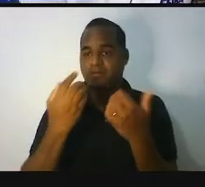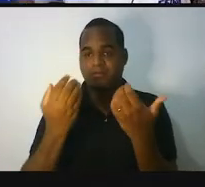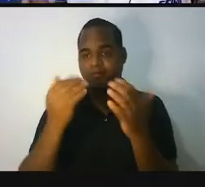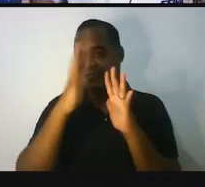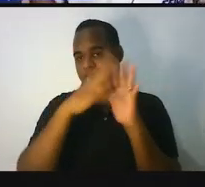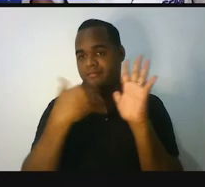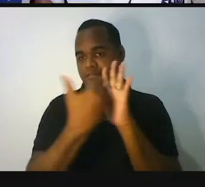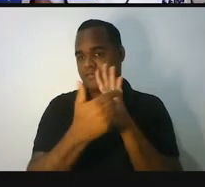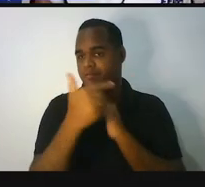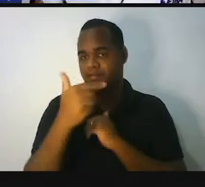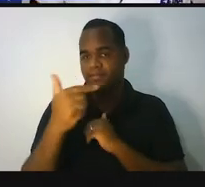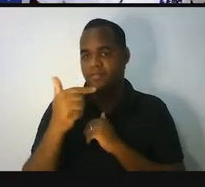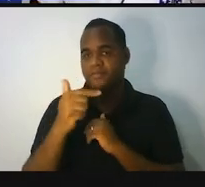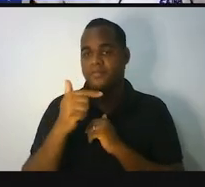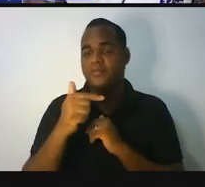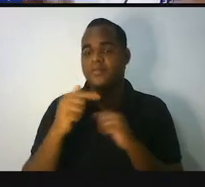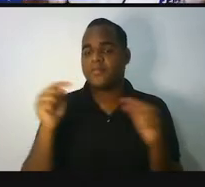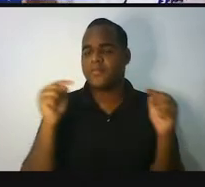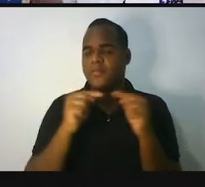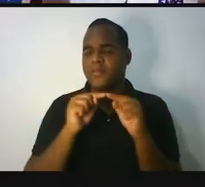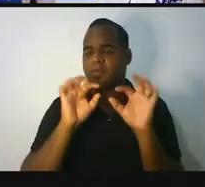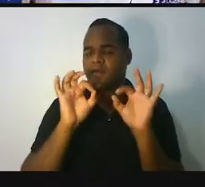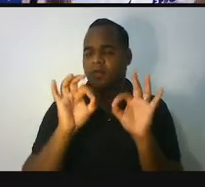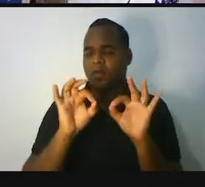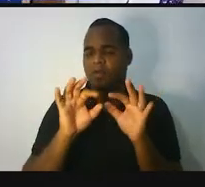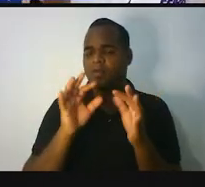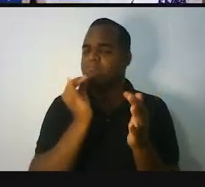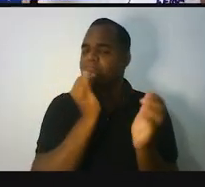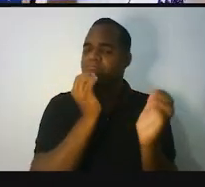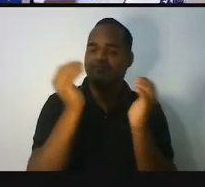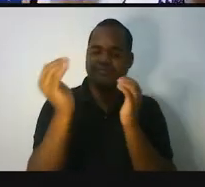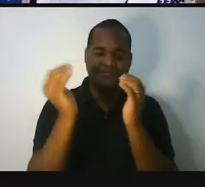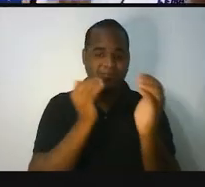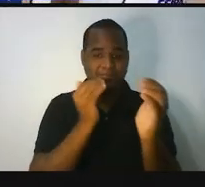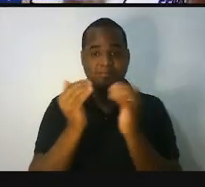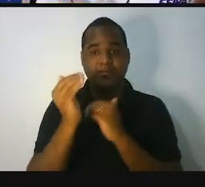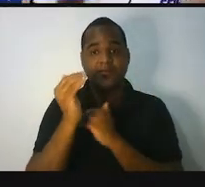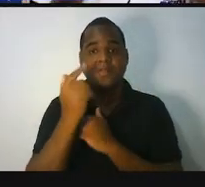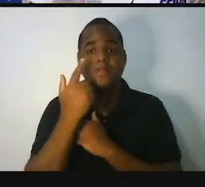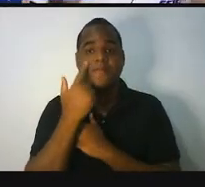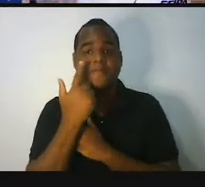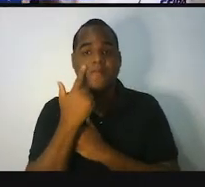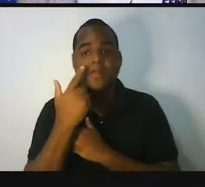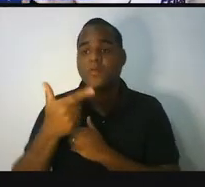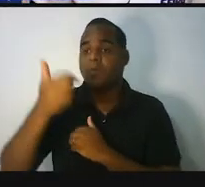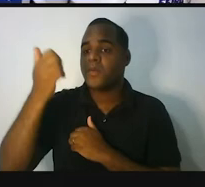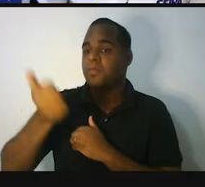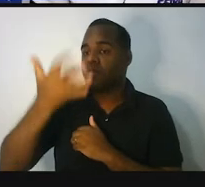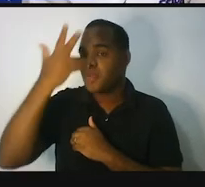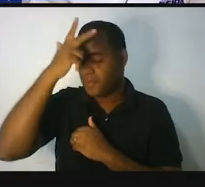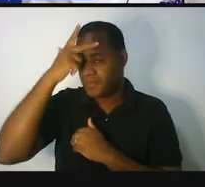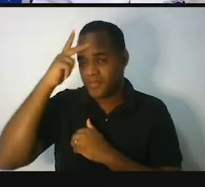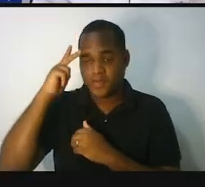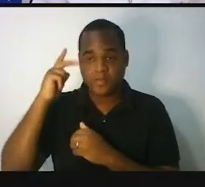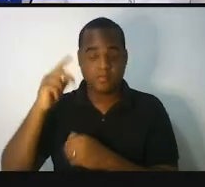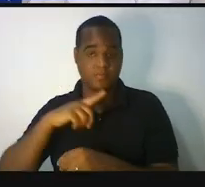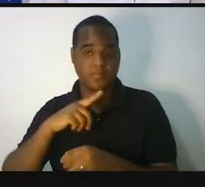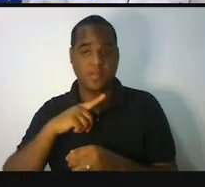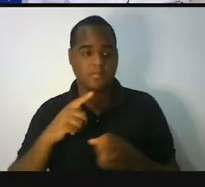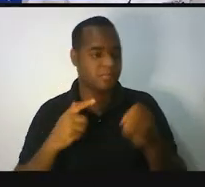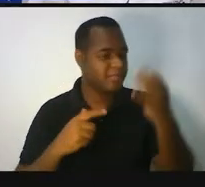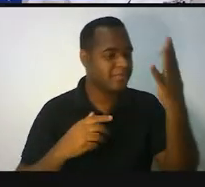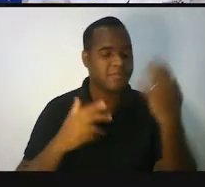na tabela? Isso aqui é só para a gente comparar, ver aonde tinha mais pessoas habitando.